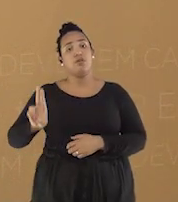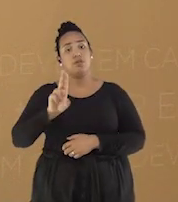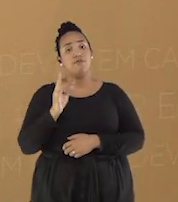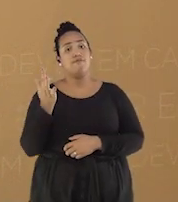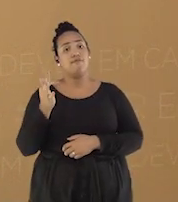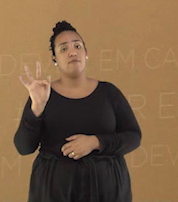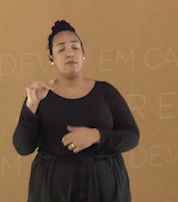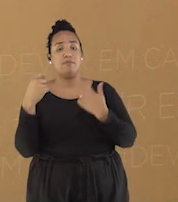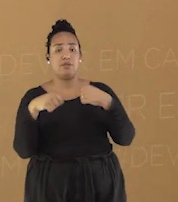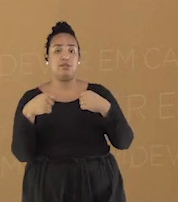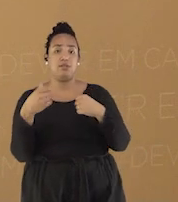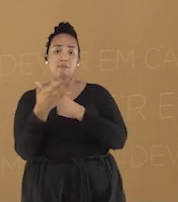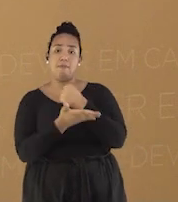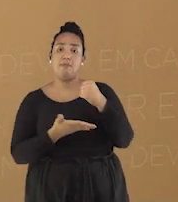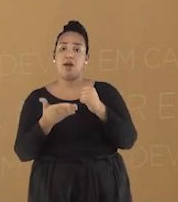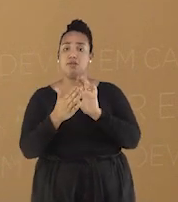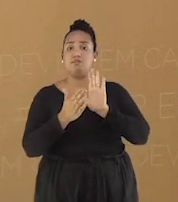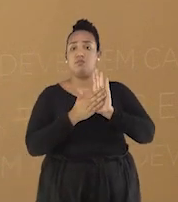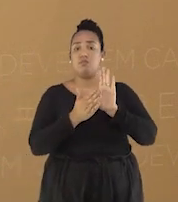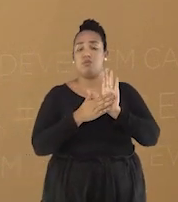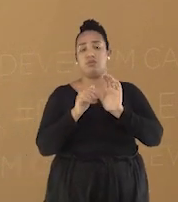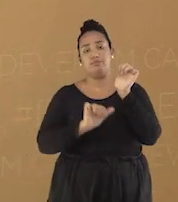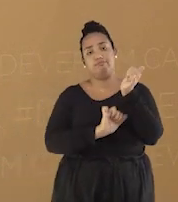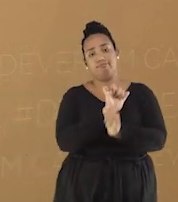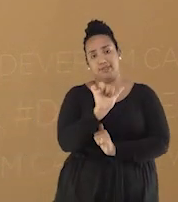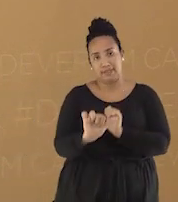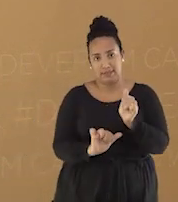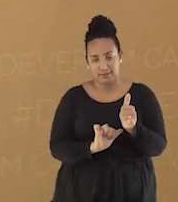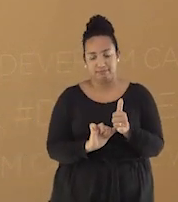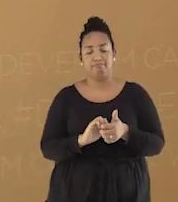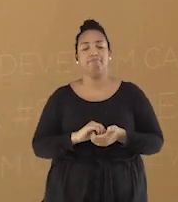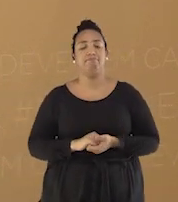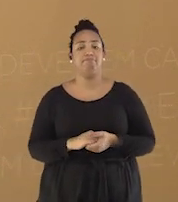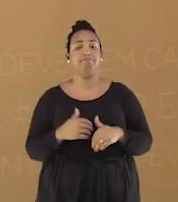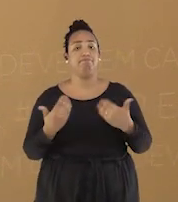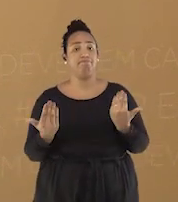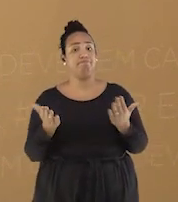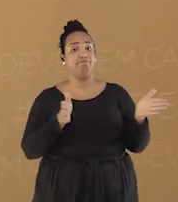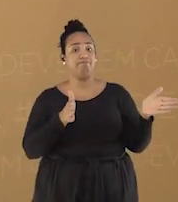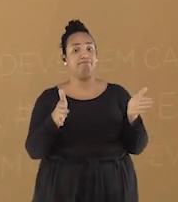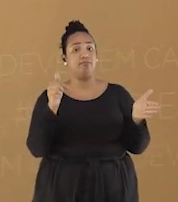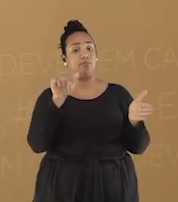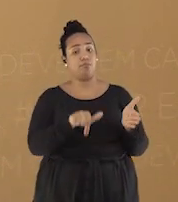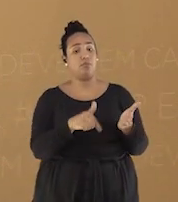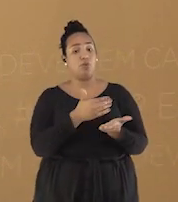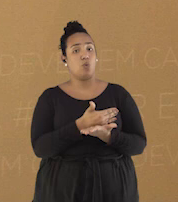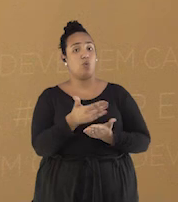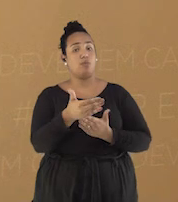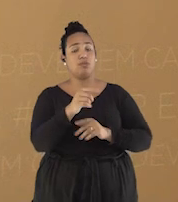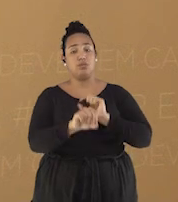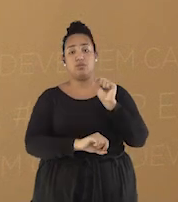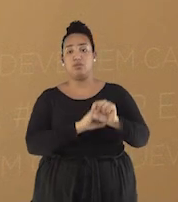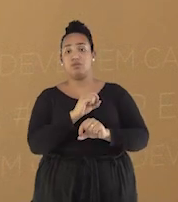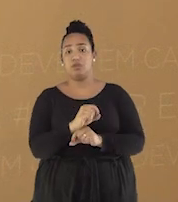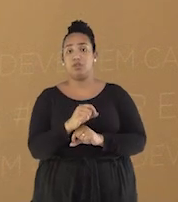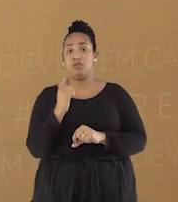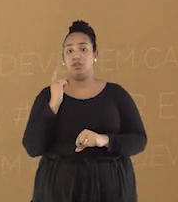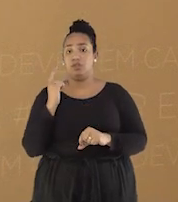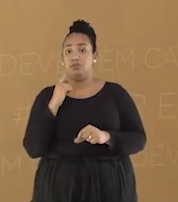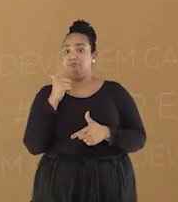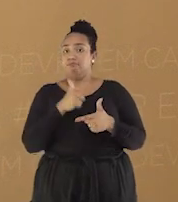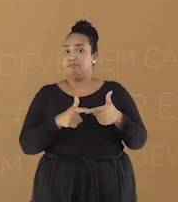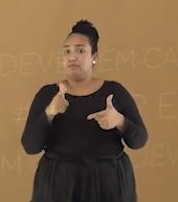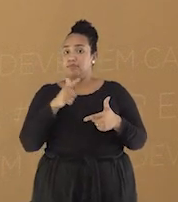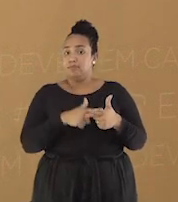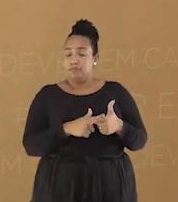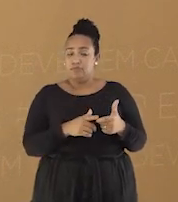reformas de base propostas pelo governo de Goulart. Desde aquele período, crescia a tensão entre os movimentos sociais